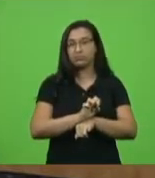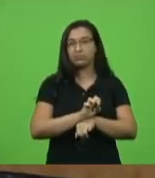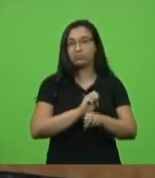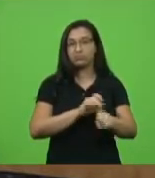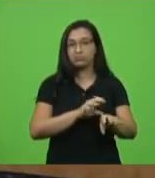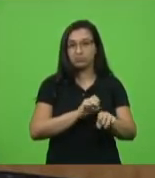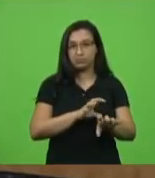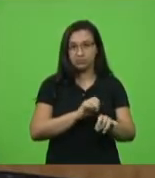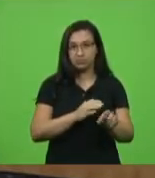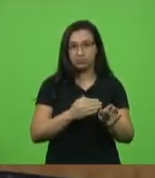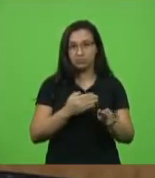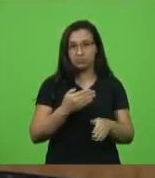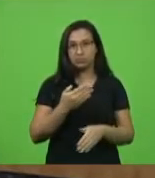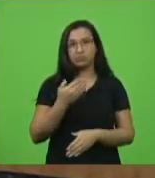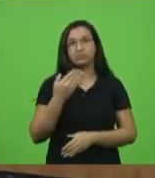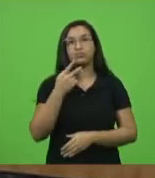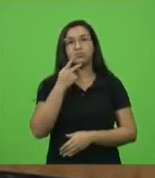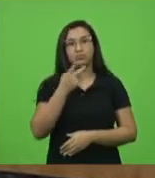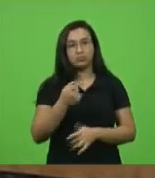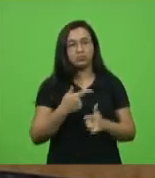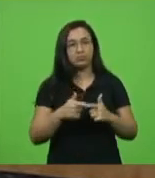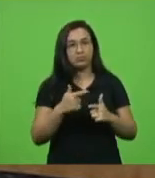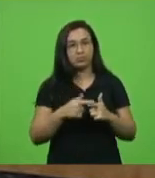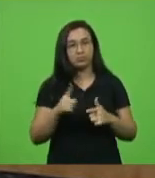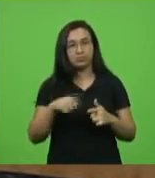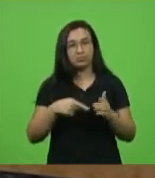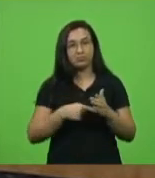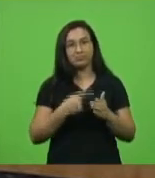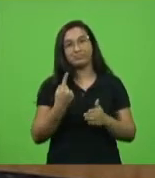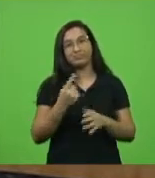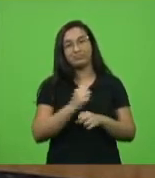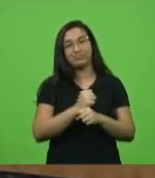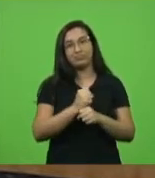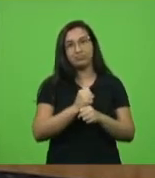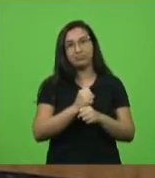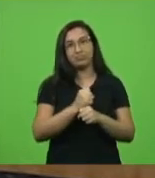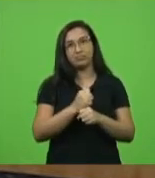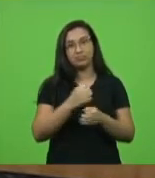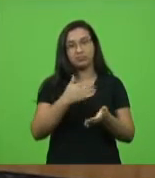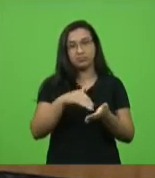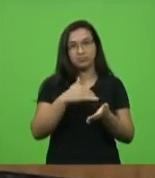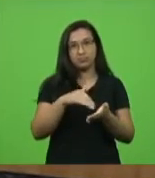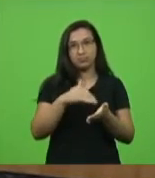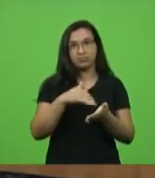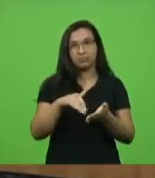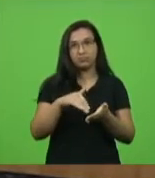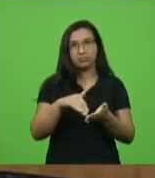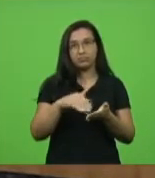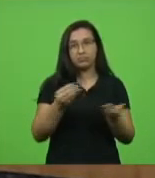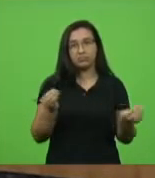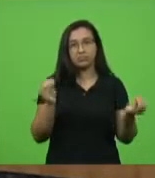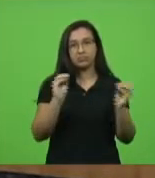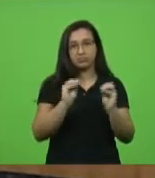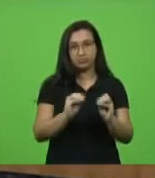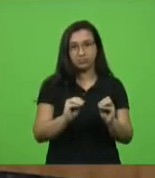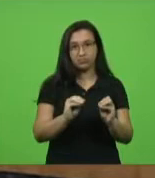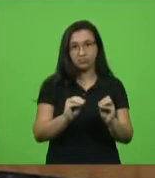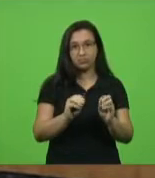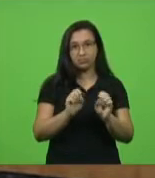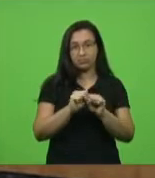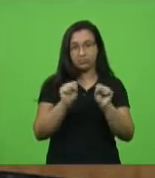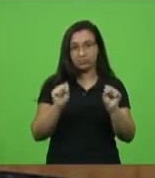problema. O fato é que é o primeiro ano que a Secretaria de Estado da Educação implantou o sistema online